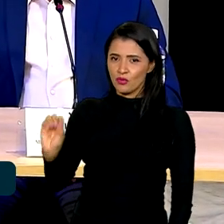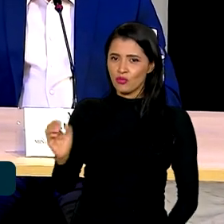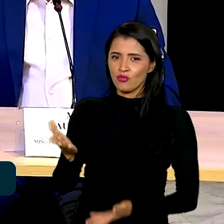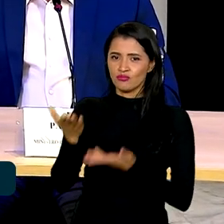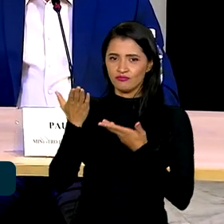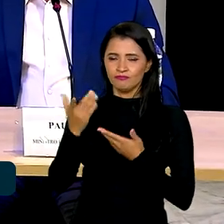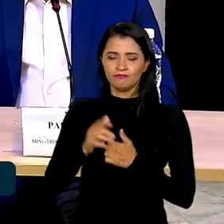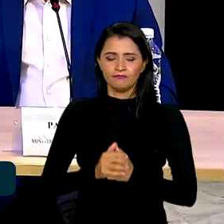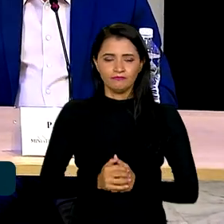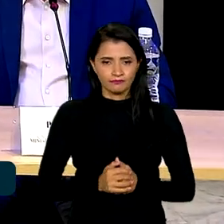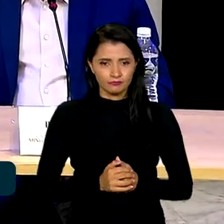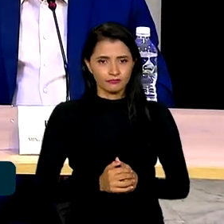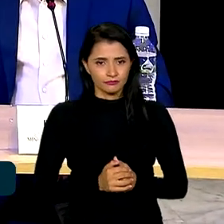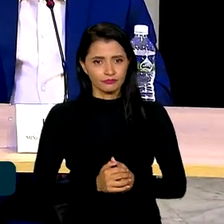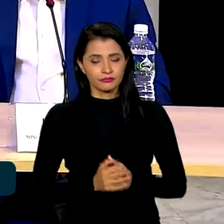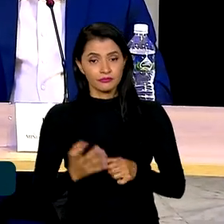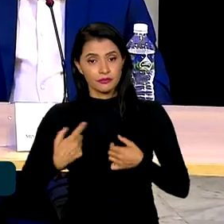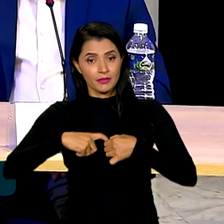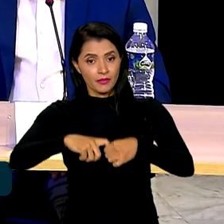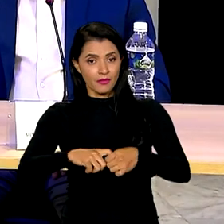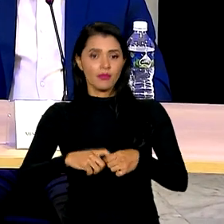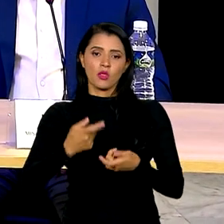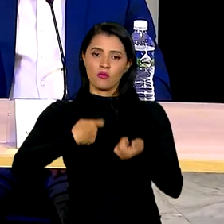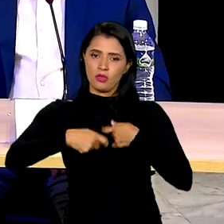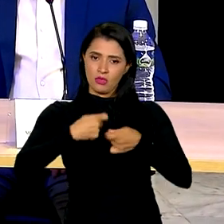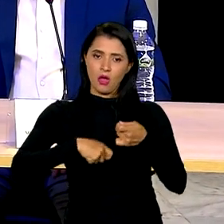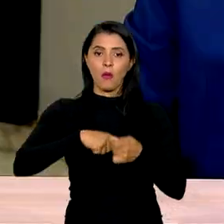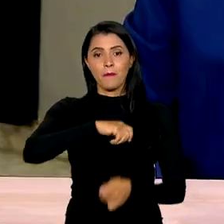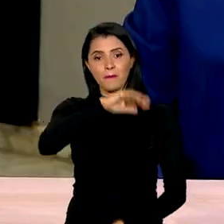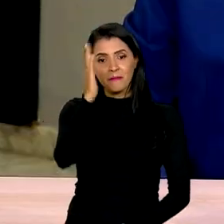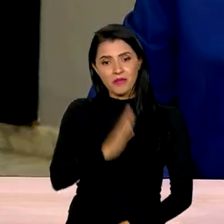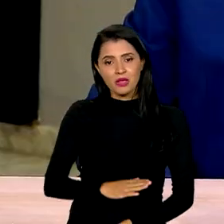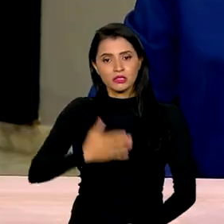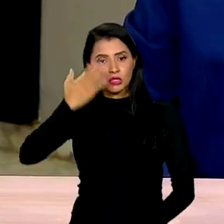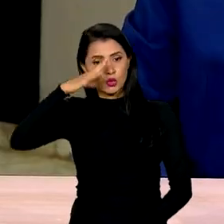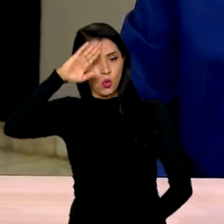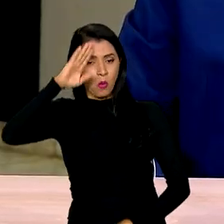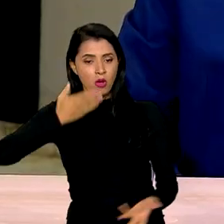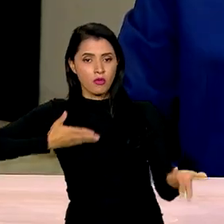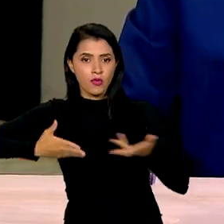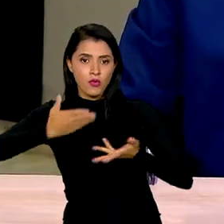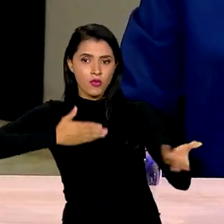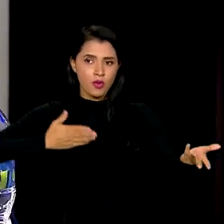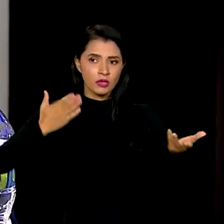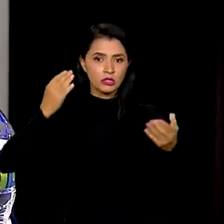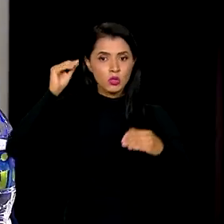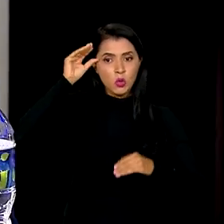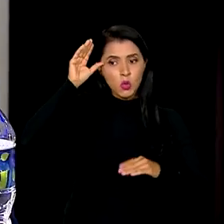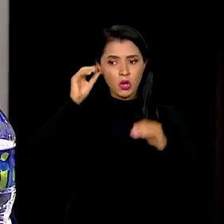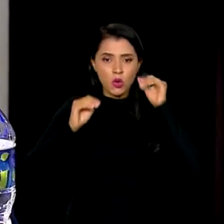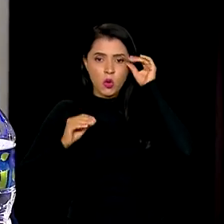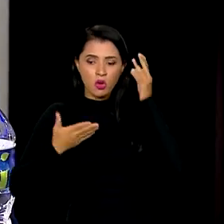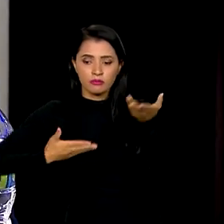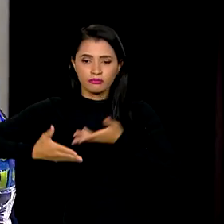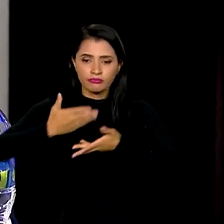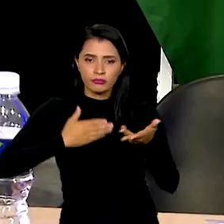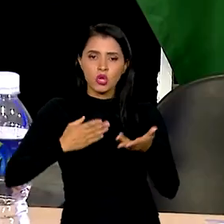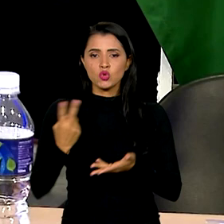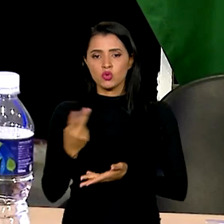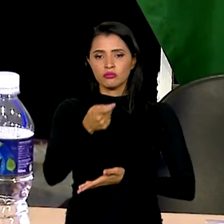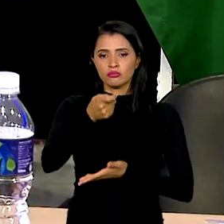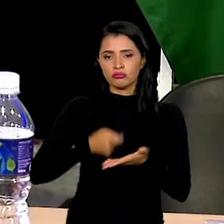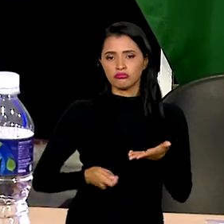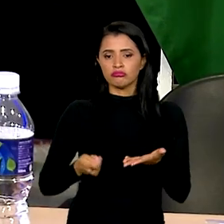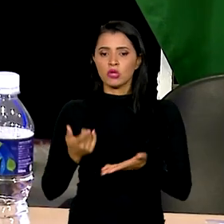Parceiros comerciais, Brasil e Cuba também compartilham conhecimento. Em Havana, os dois governos assinaram acordos de cooperação